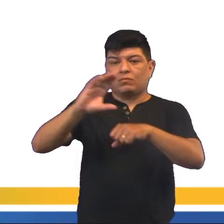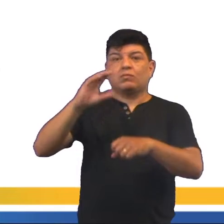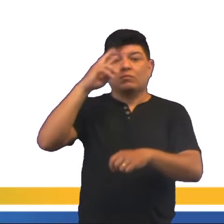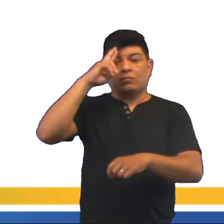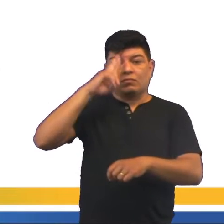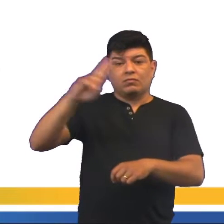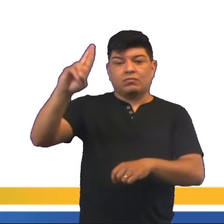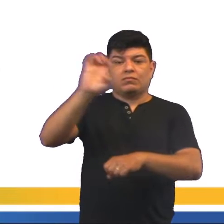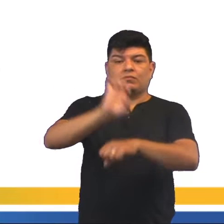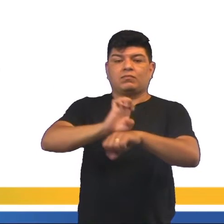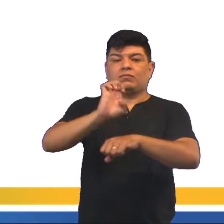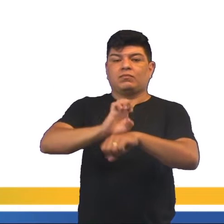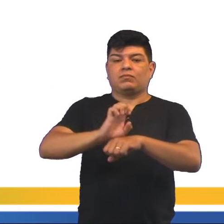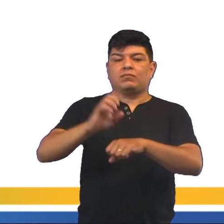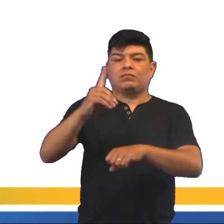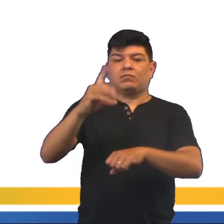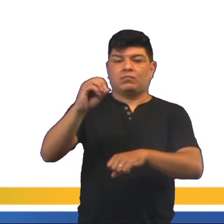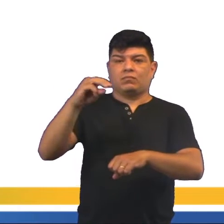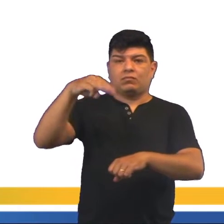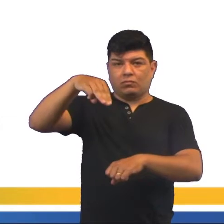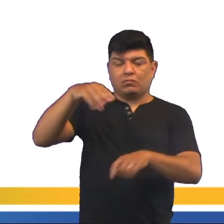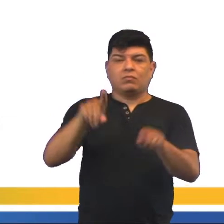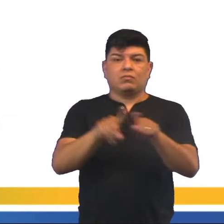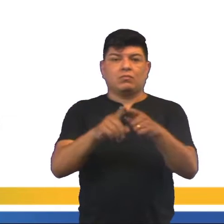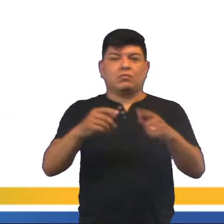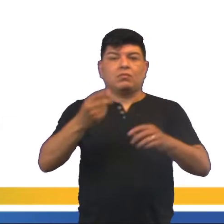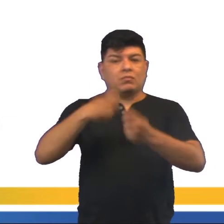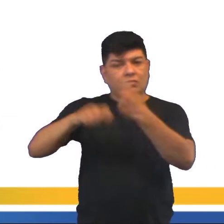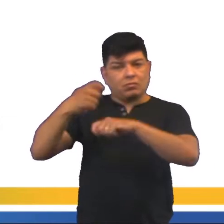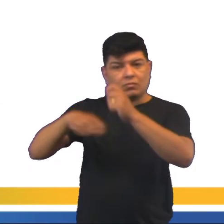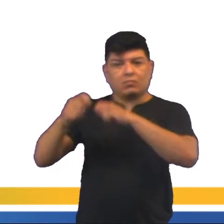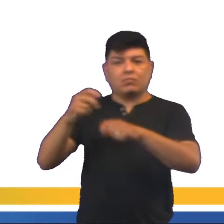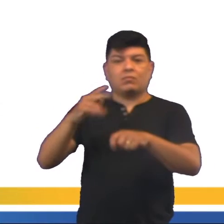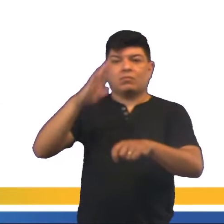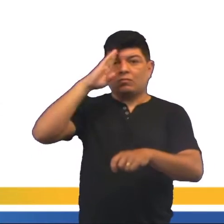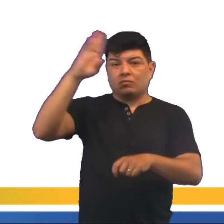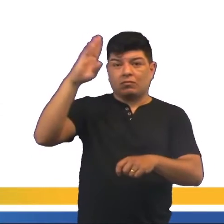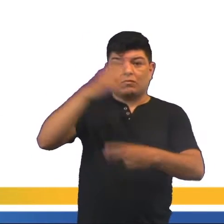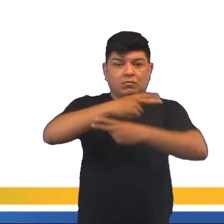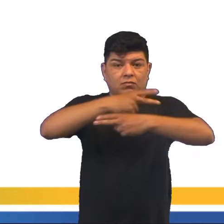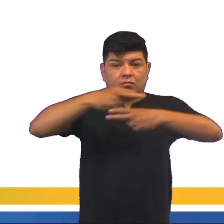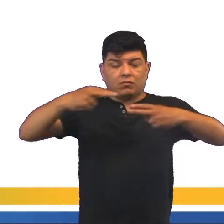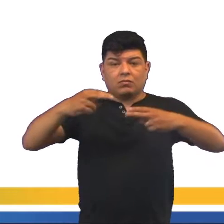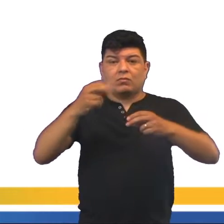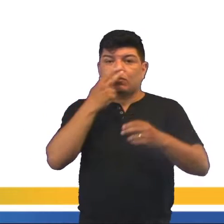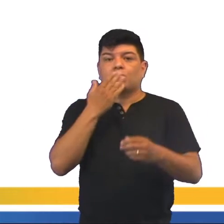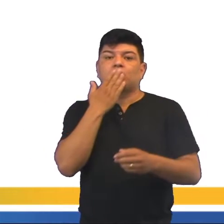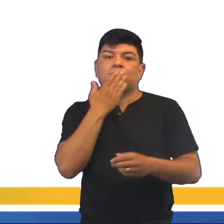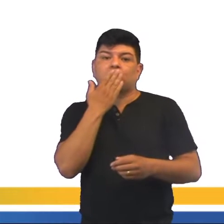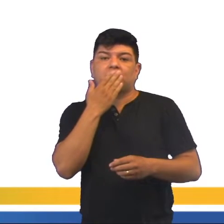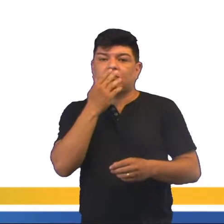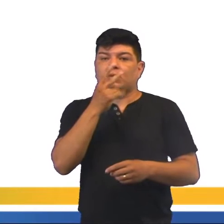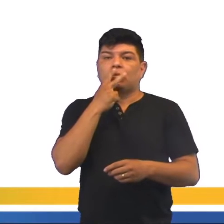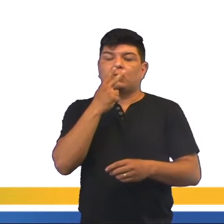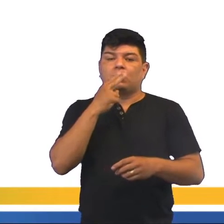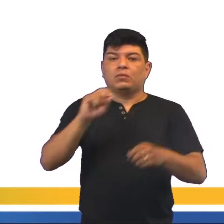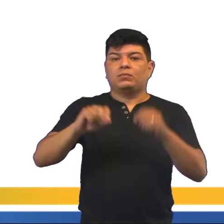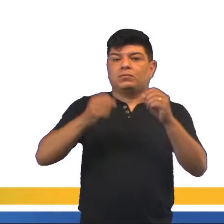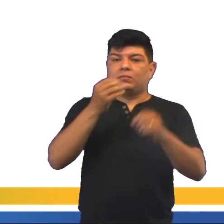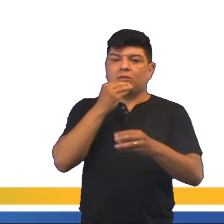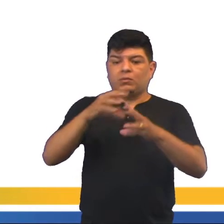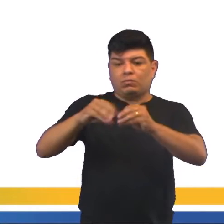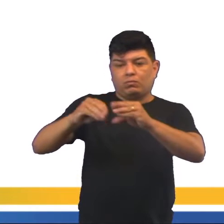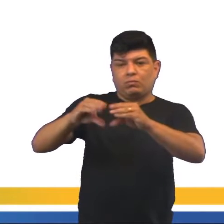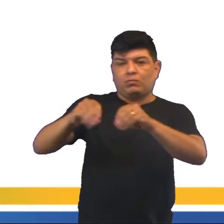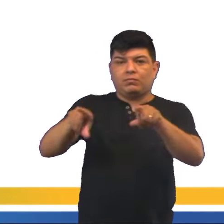cujo chefe de Estado era Dom Pedro I. Na economia, os principais produtos exportados são açúcar, tabaco e algodão,